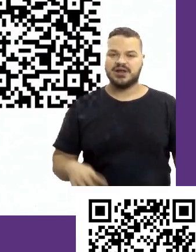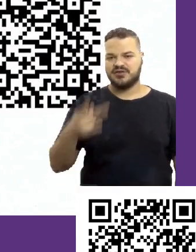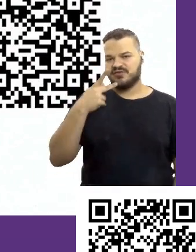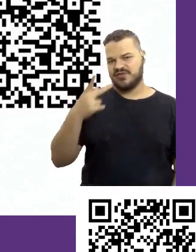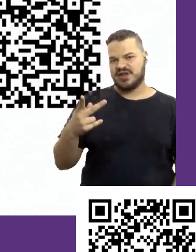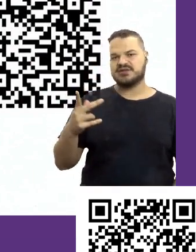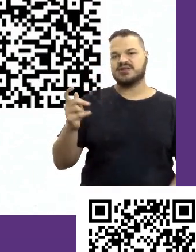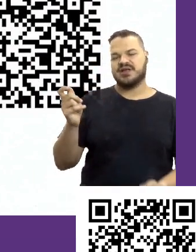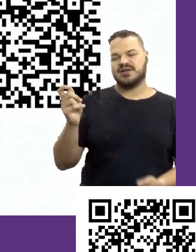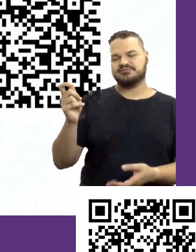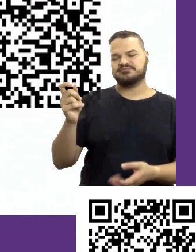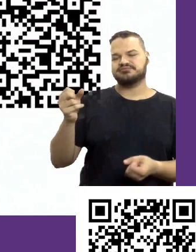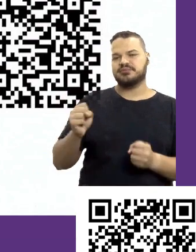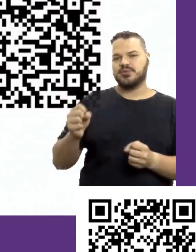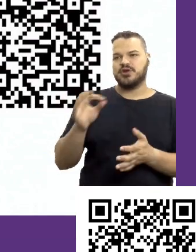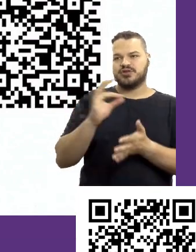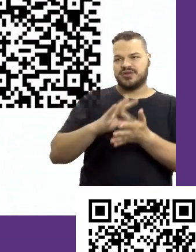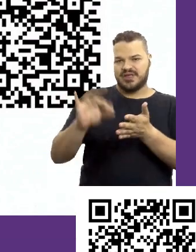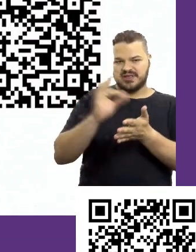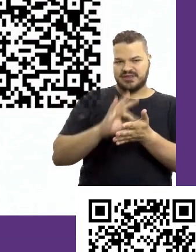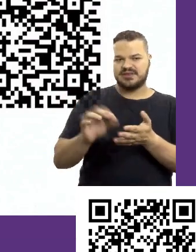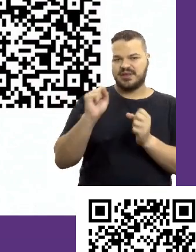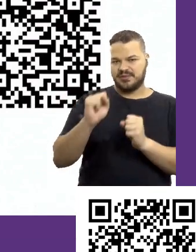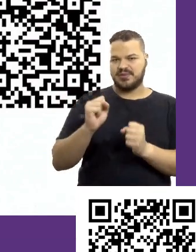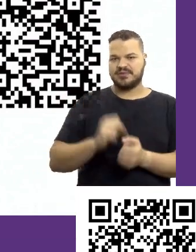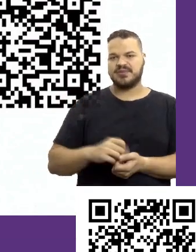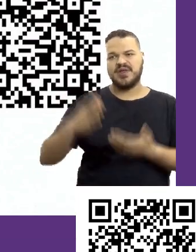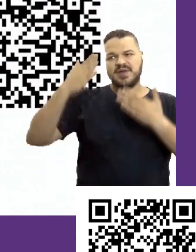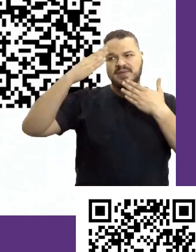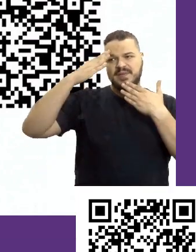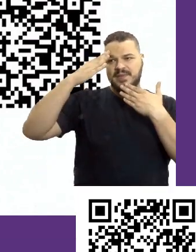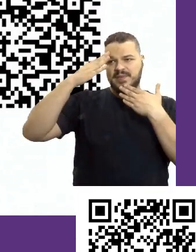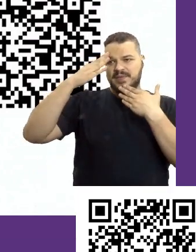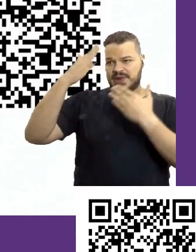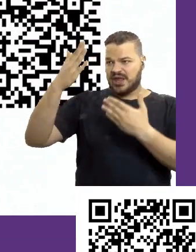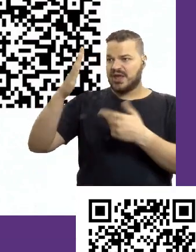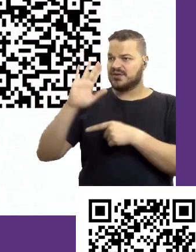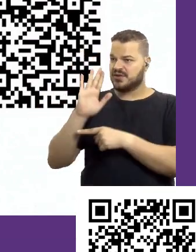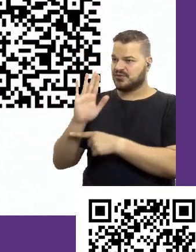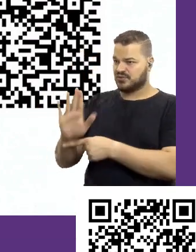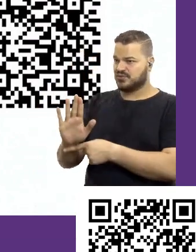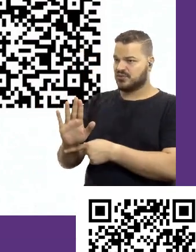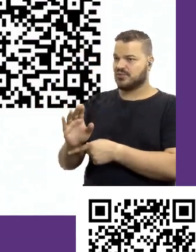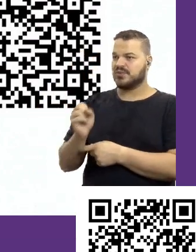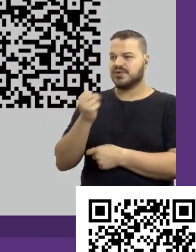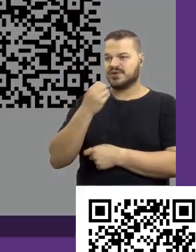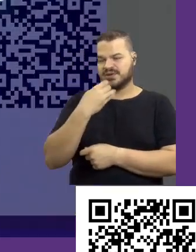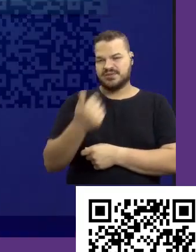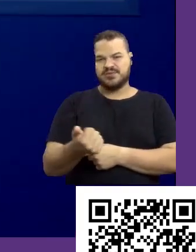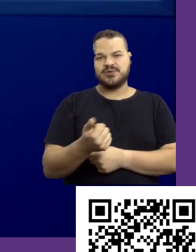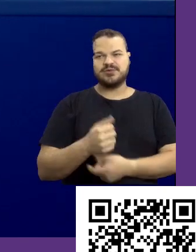tirar dúvidas e assinar os livros também. Obrigada, gente. Ajudou? Que bom.